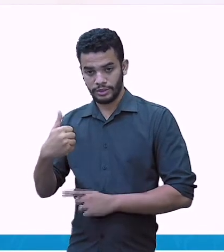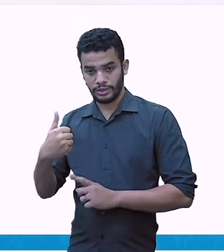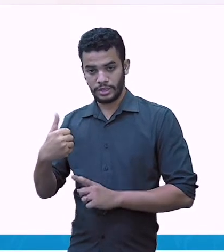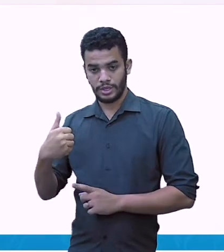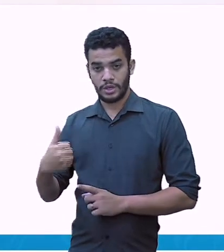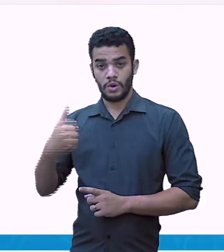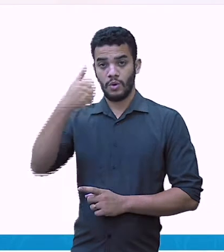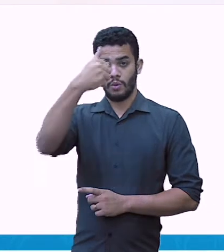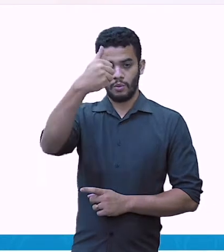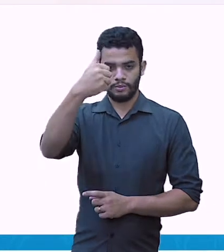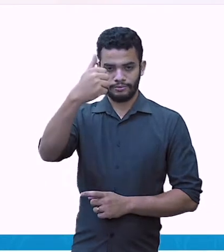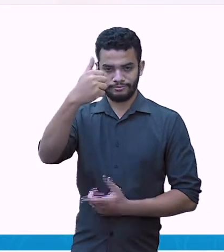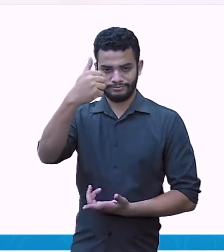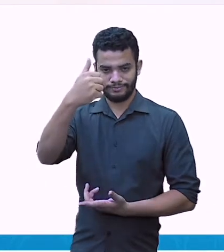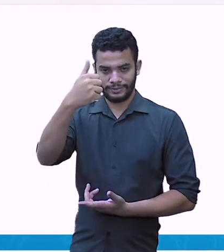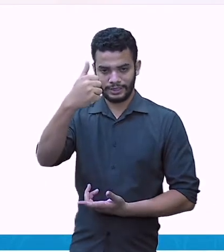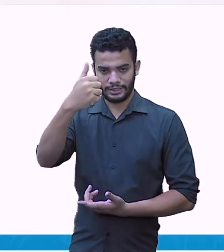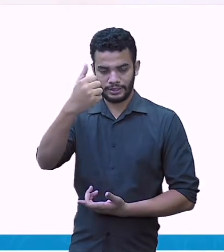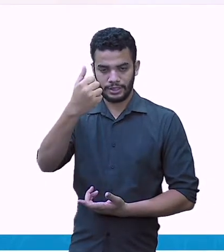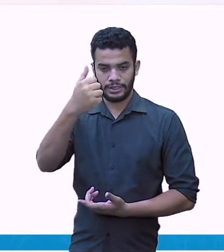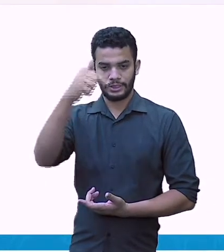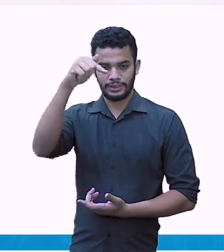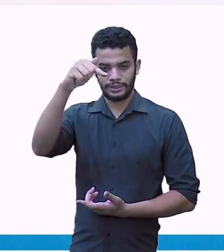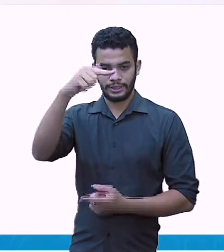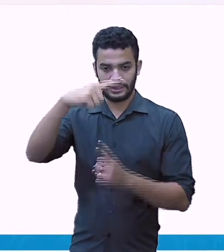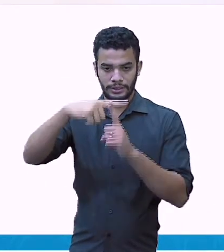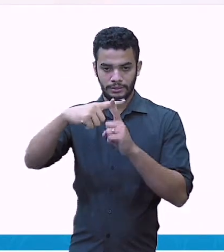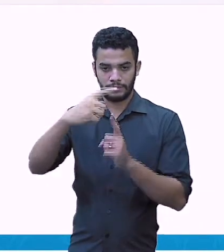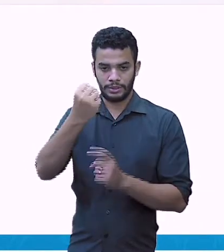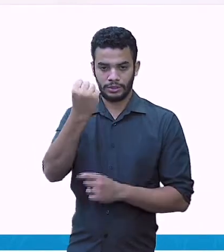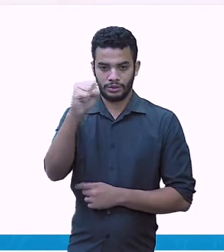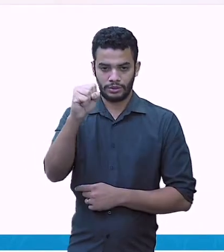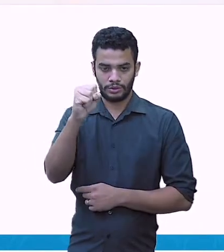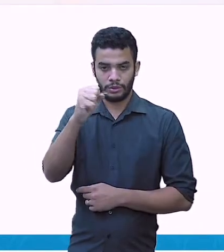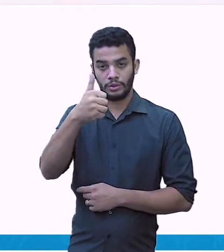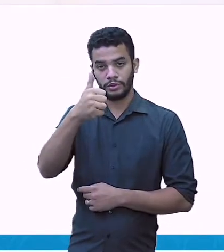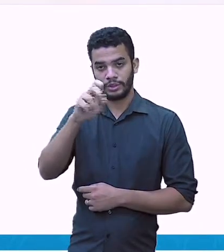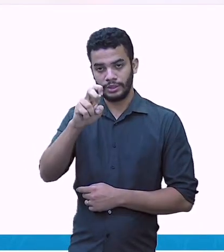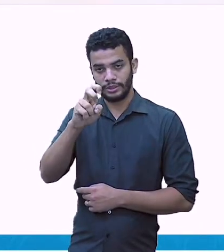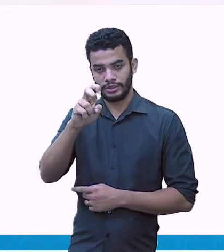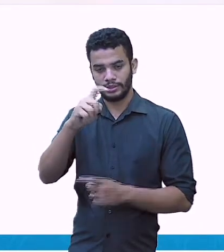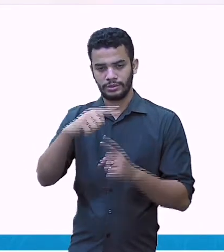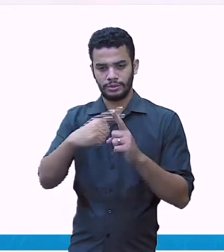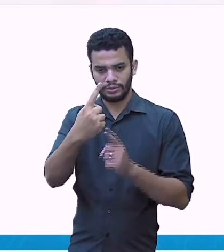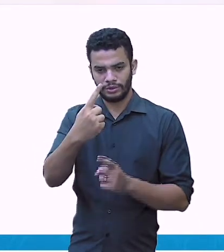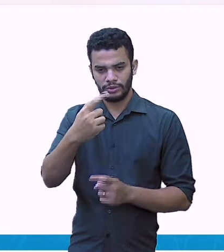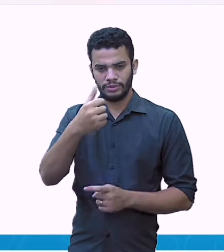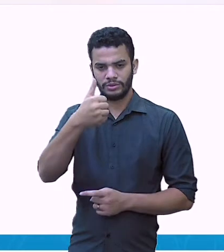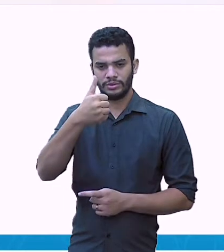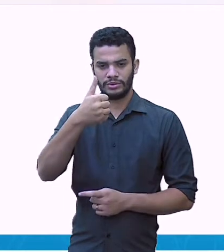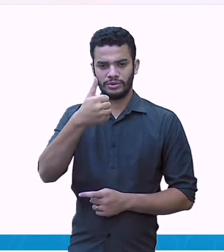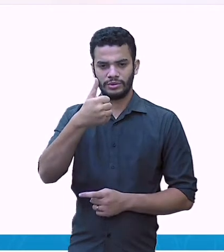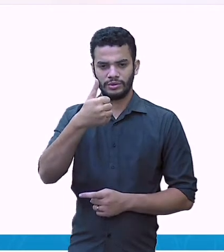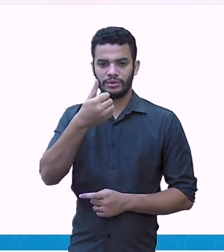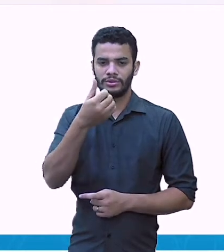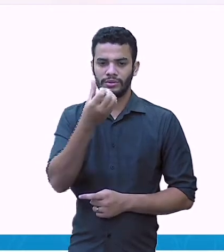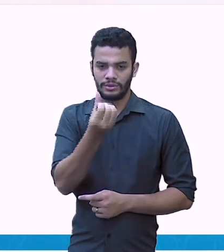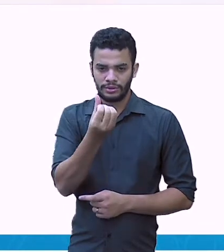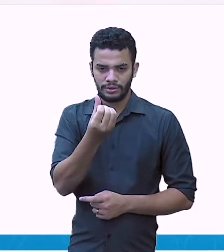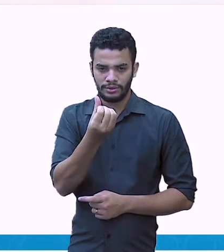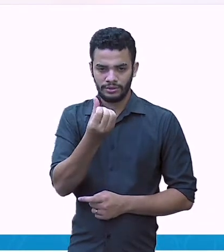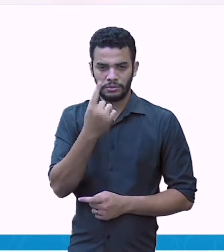mais 8, 15, 16, vai 1, 1 mais 9, 10, mais 1, 11.